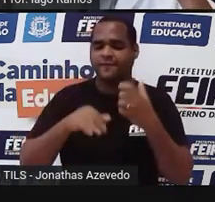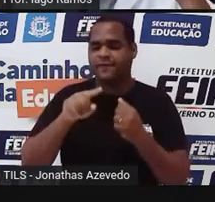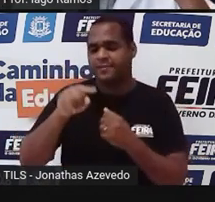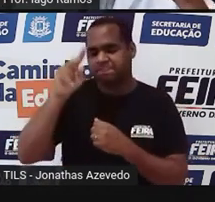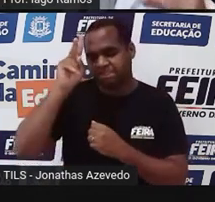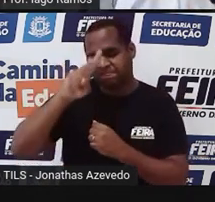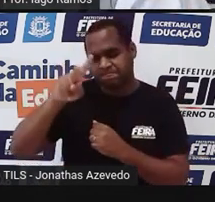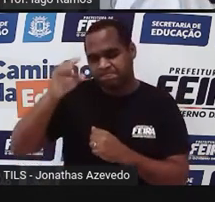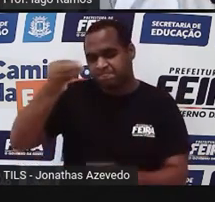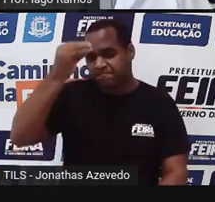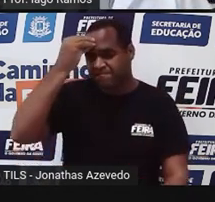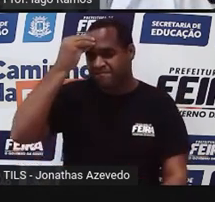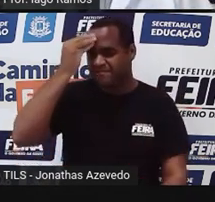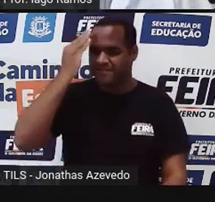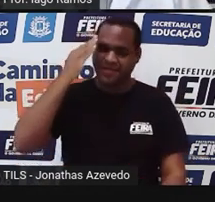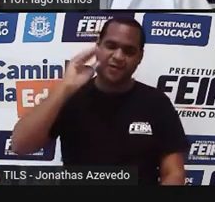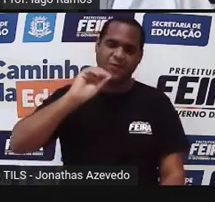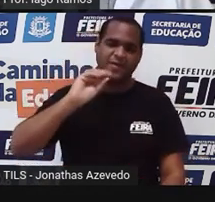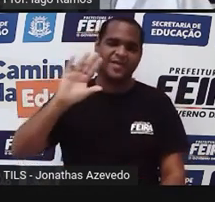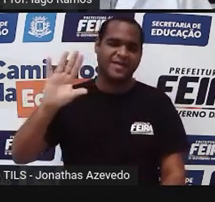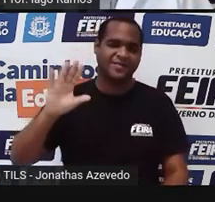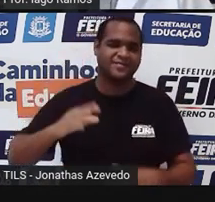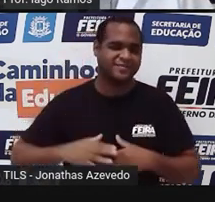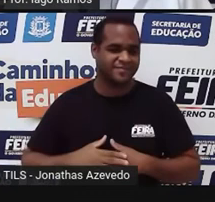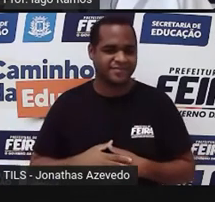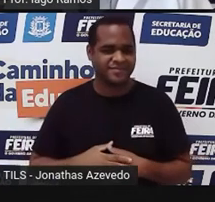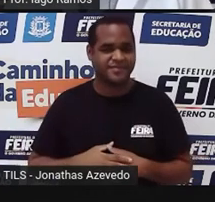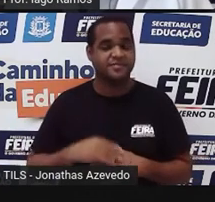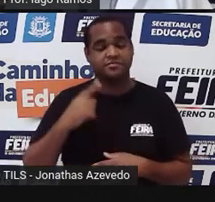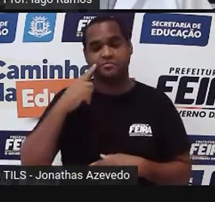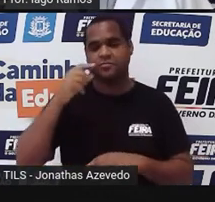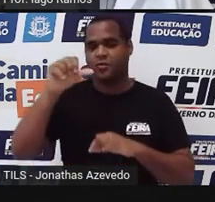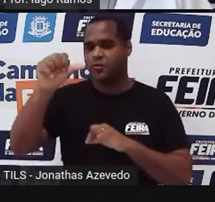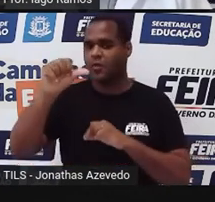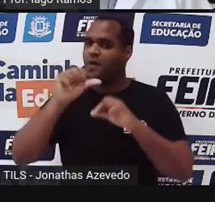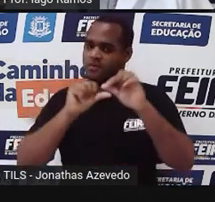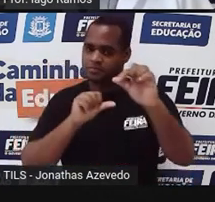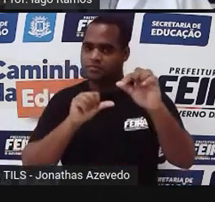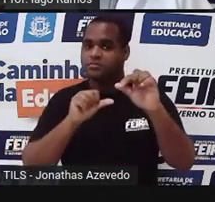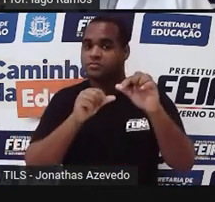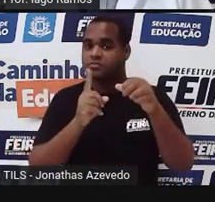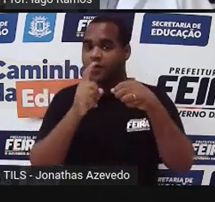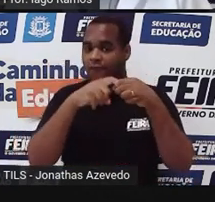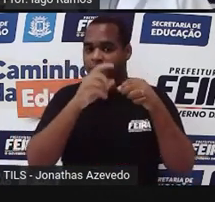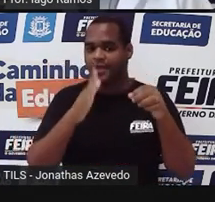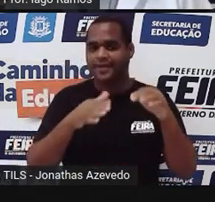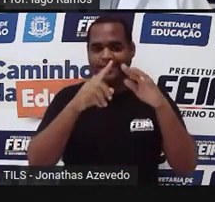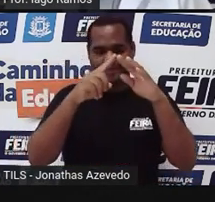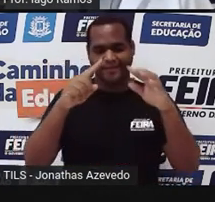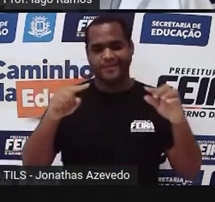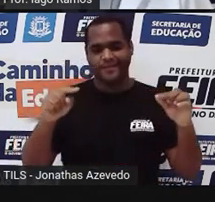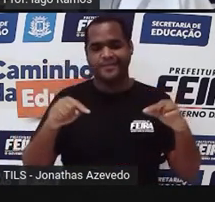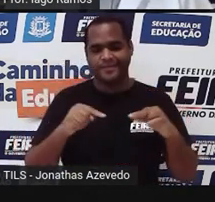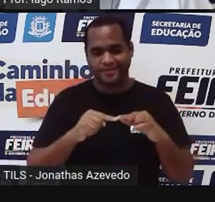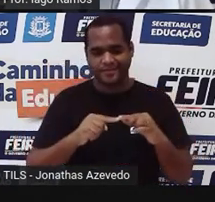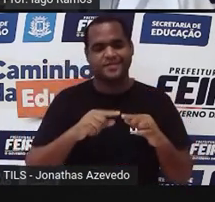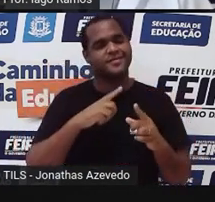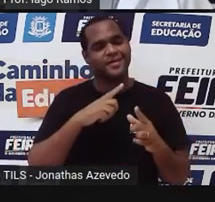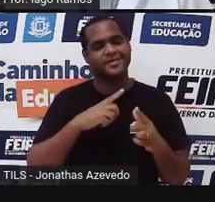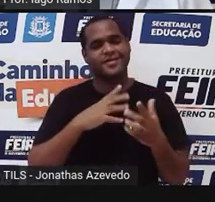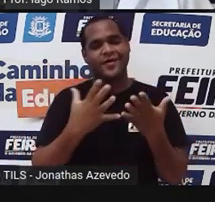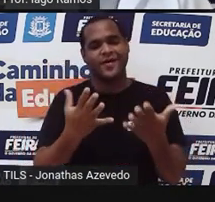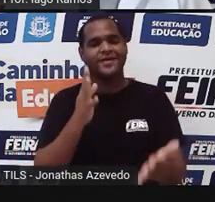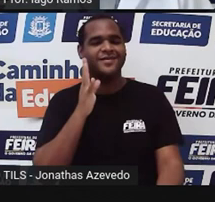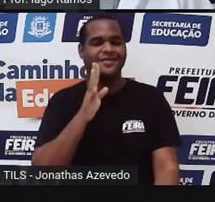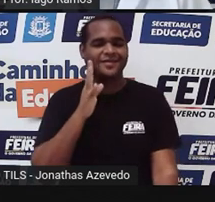de fato entenda. Tá bom? Então vamos devolver tudo aqui, Voltou para a figura que era antes. Olha só que bacana.